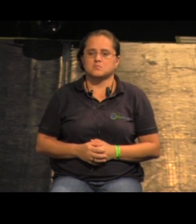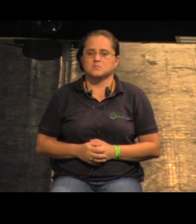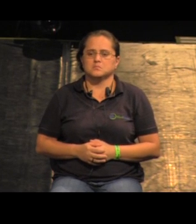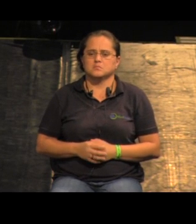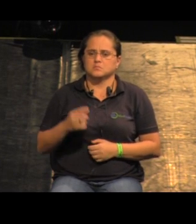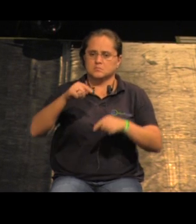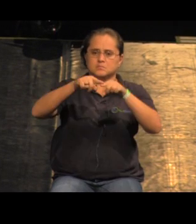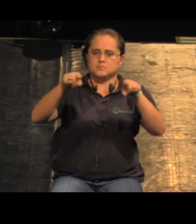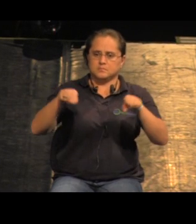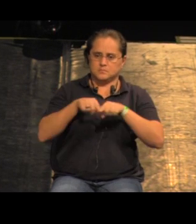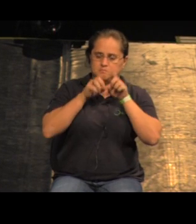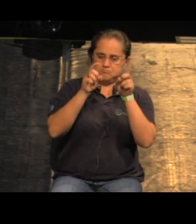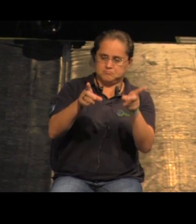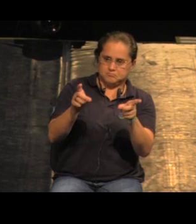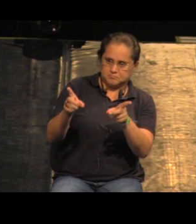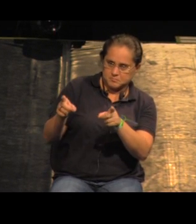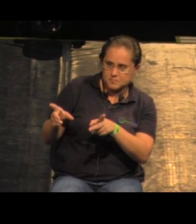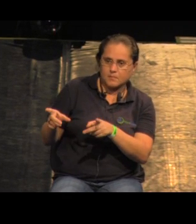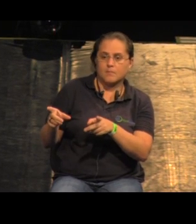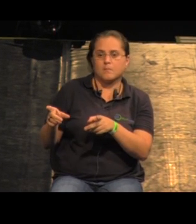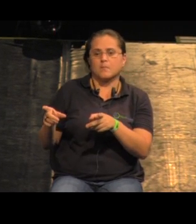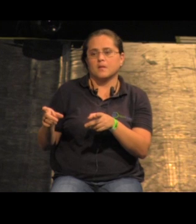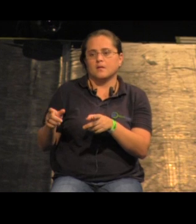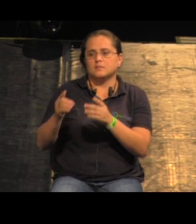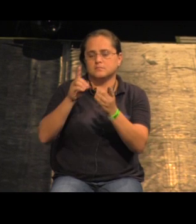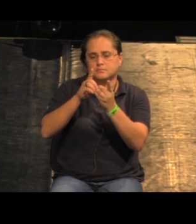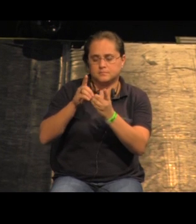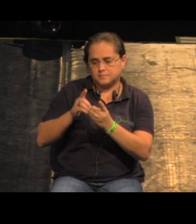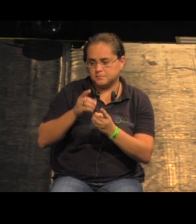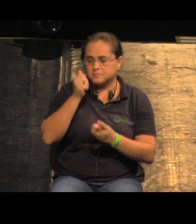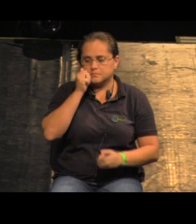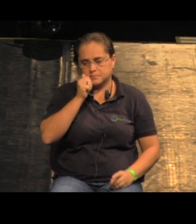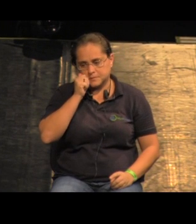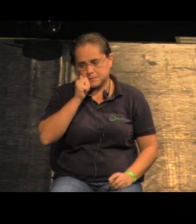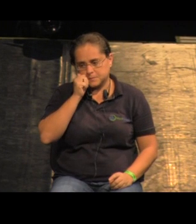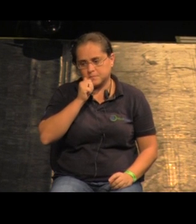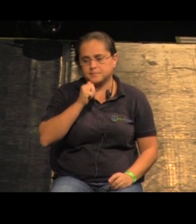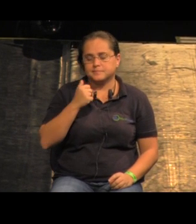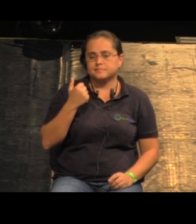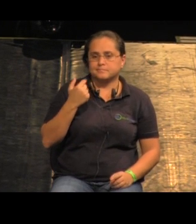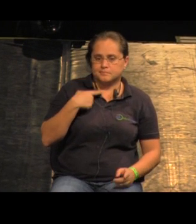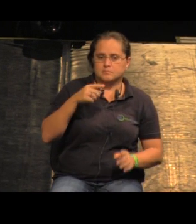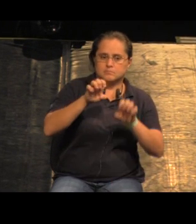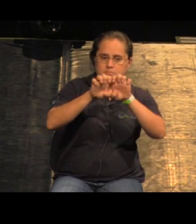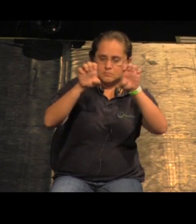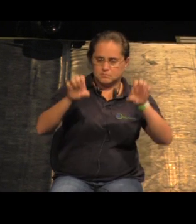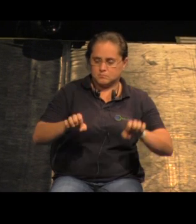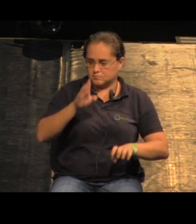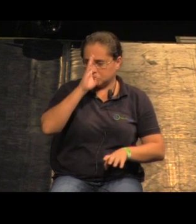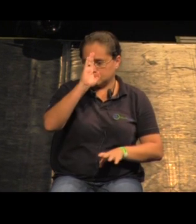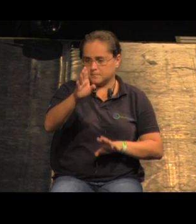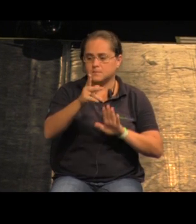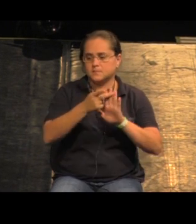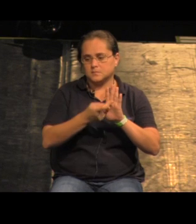uma área comercial e um serviço de atendimento à mulher. Então, essa era a estratégia principal do projeto.